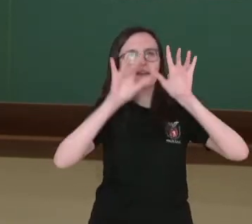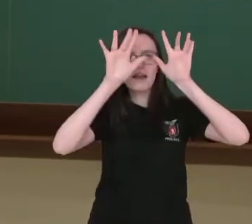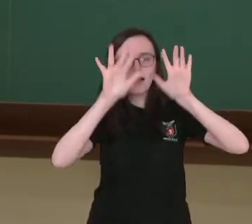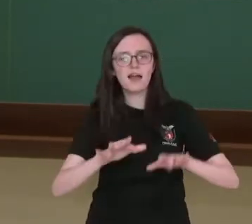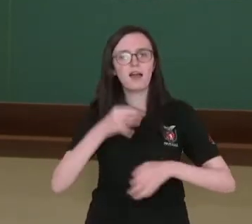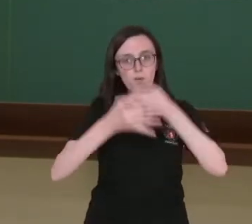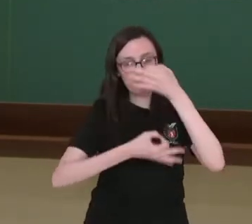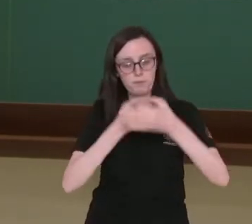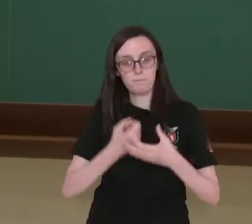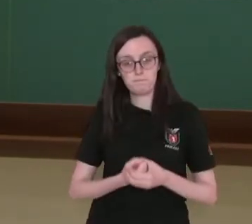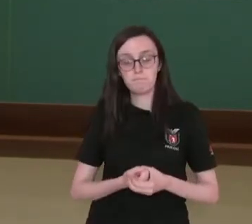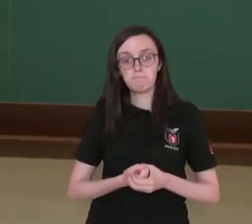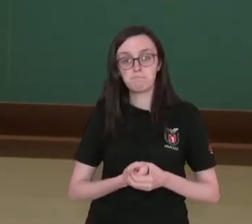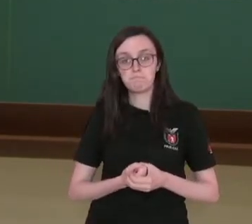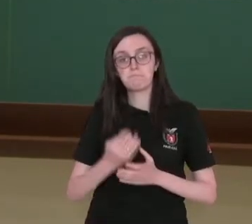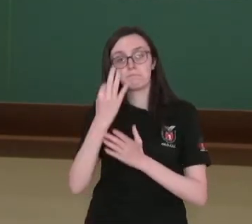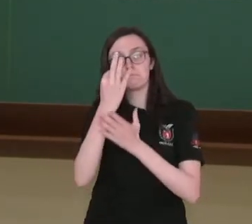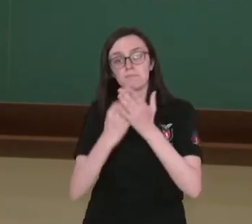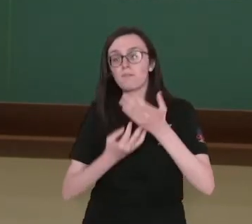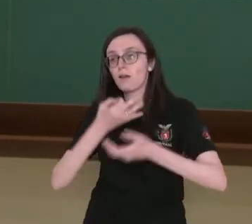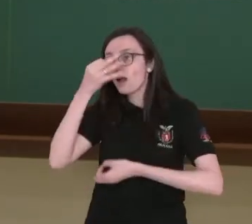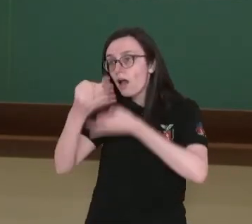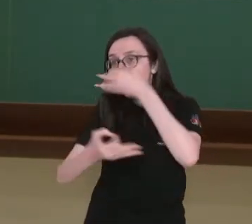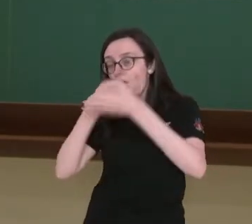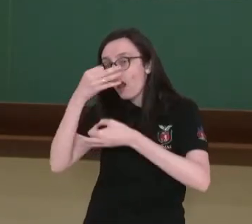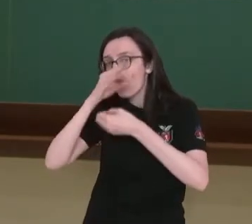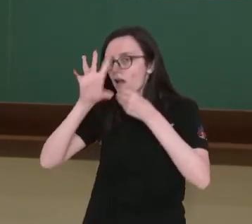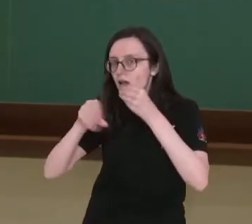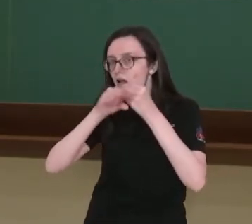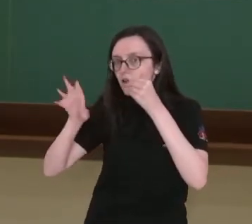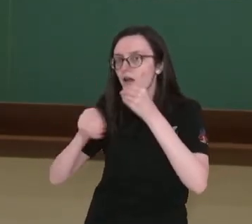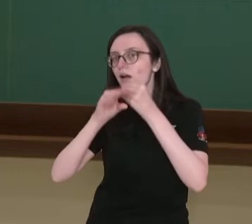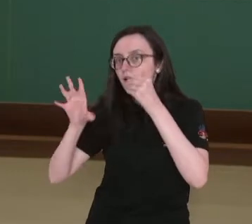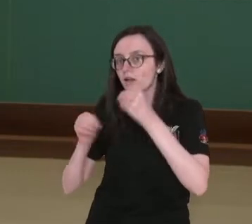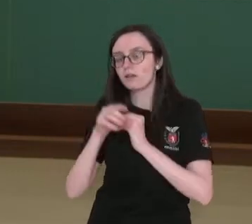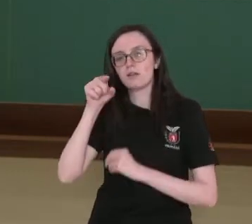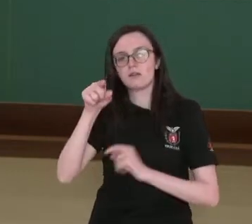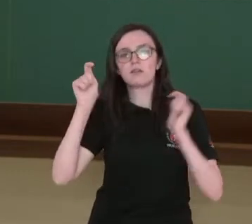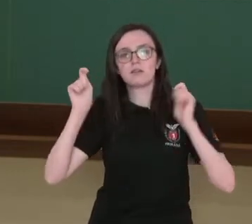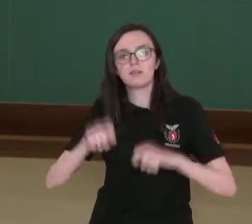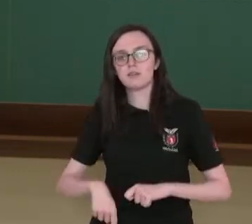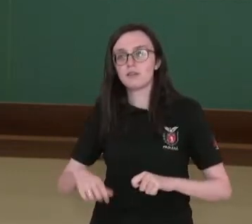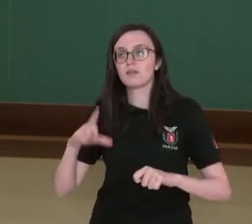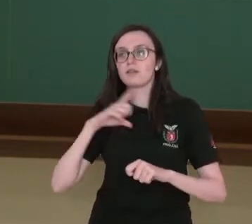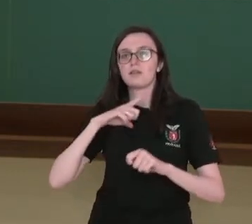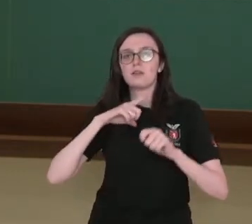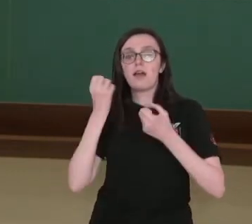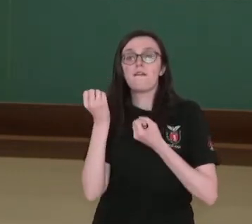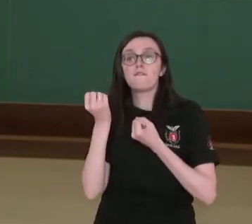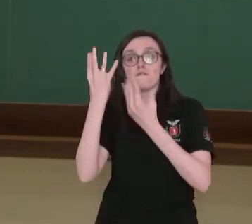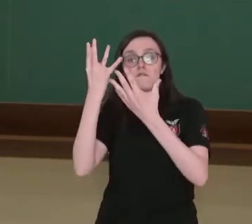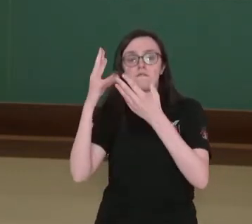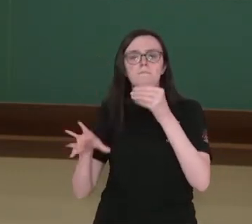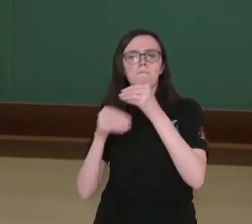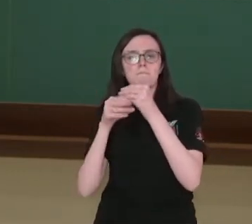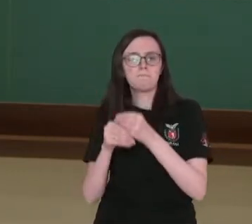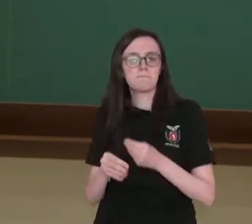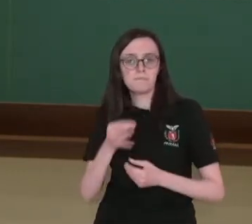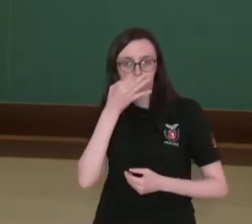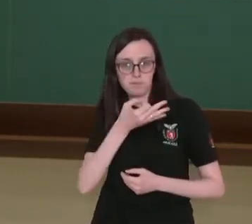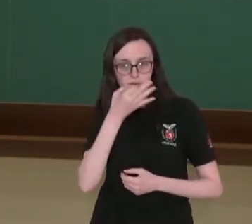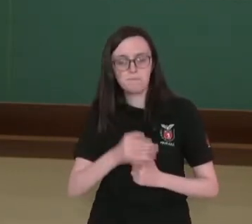Texto informativo ou opinativo, significa o que? Vai dar uma informação e a opinião.